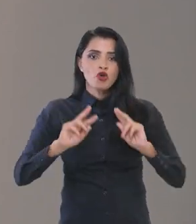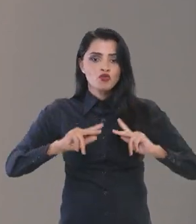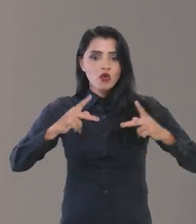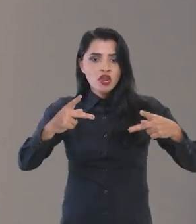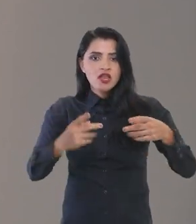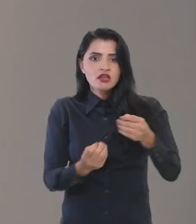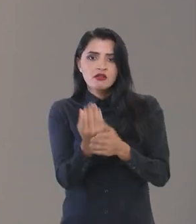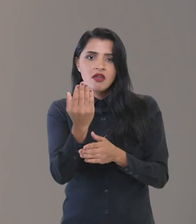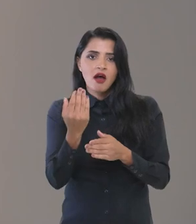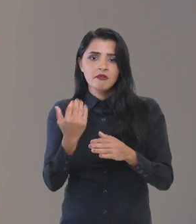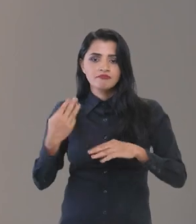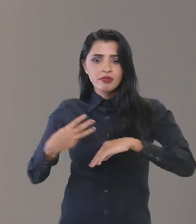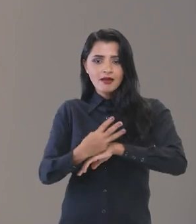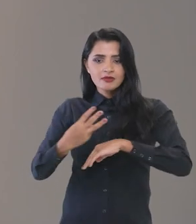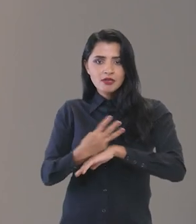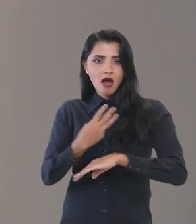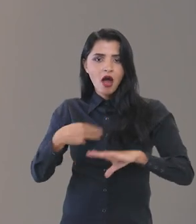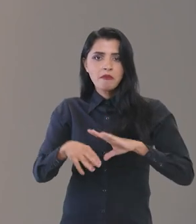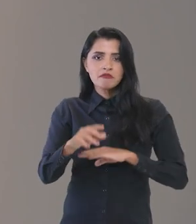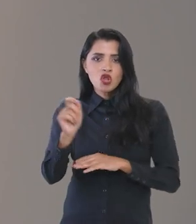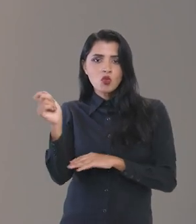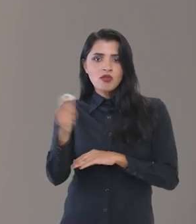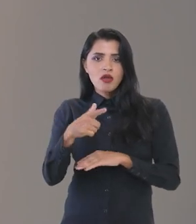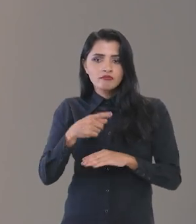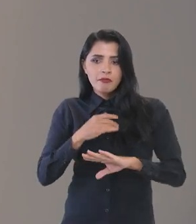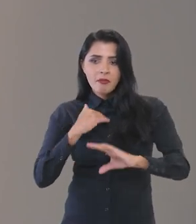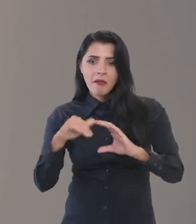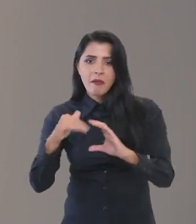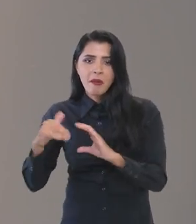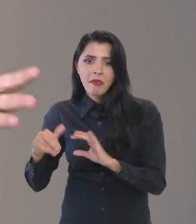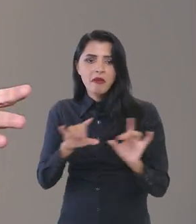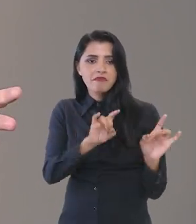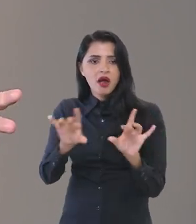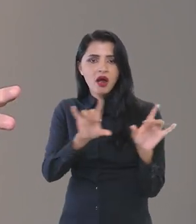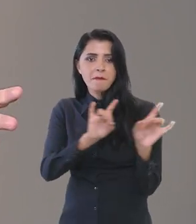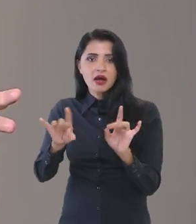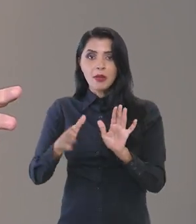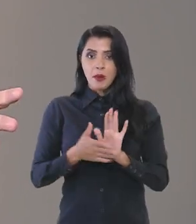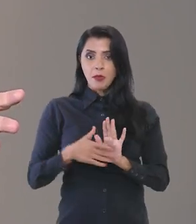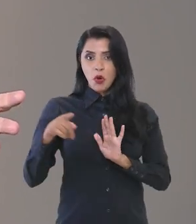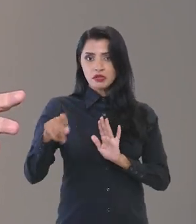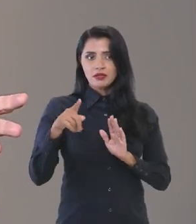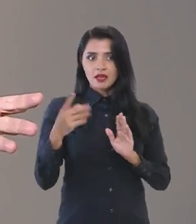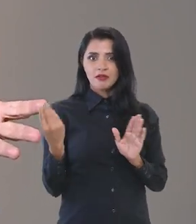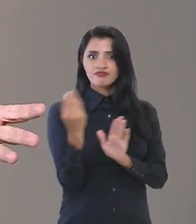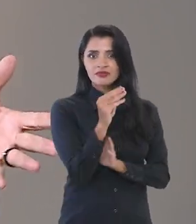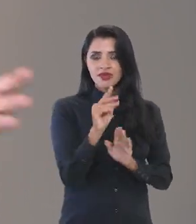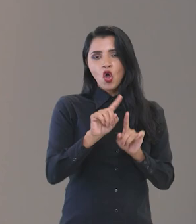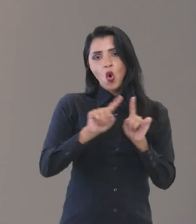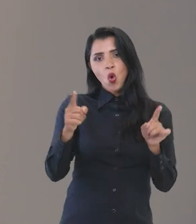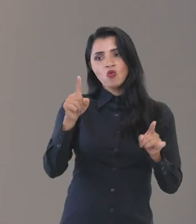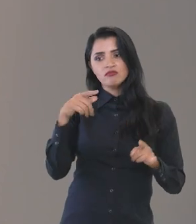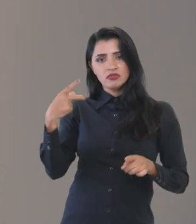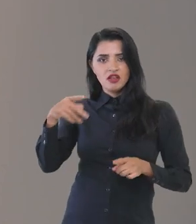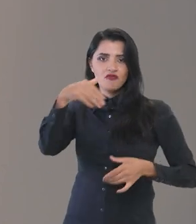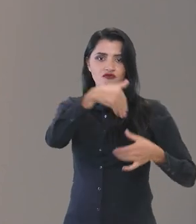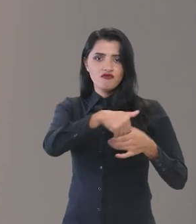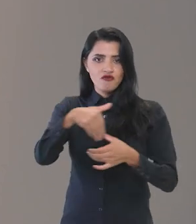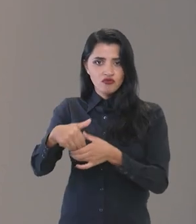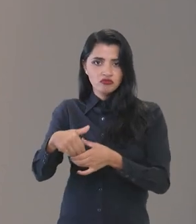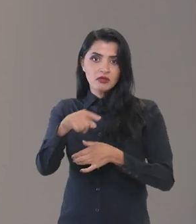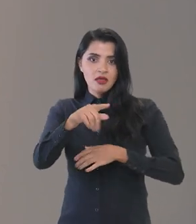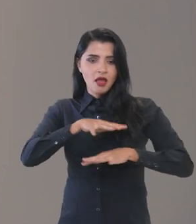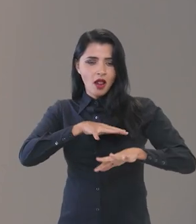pode gerar um link, mandar pelo WhatsApp, pelo Telegram, das propostas que ela apresentou ou das propostas em que ela